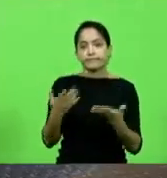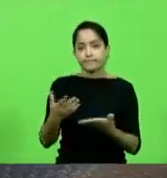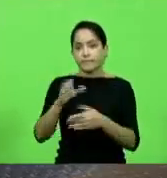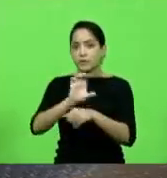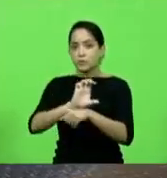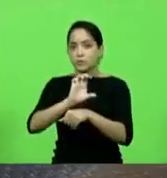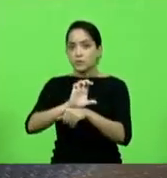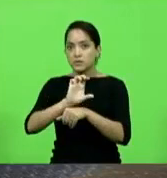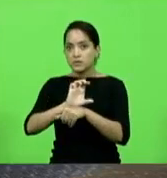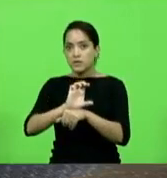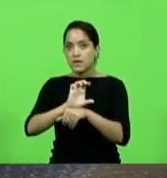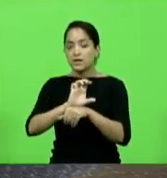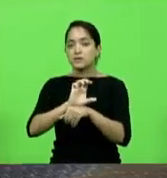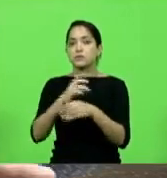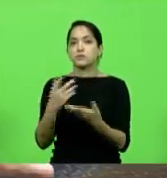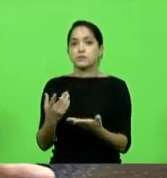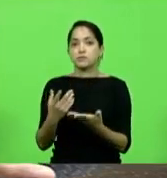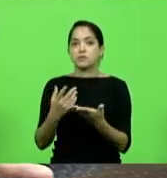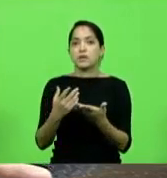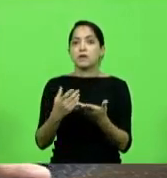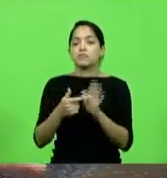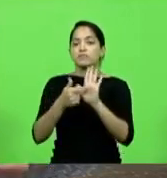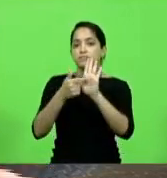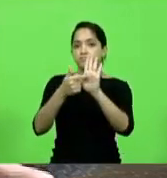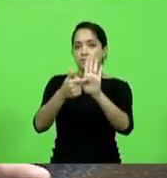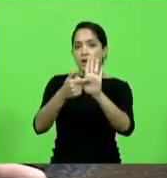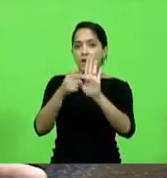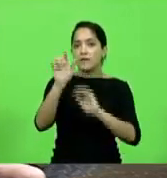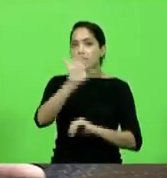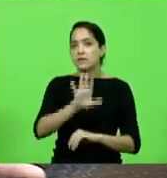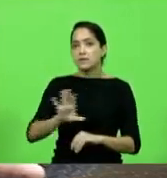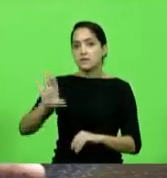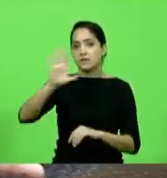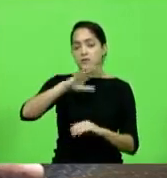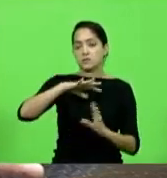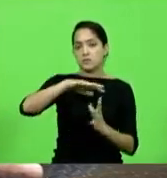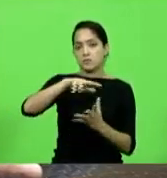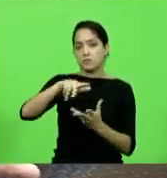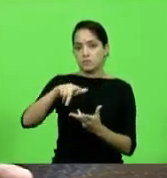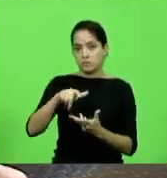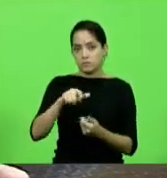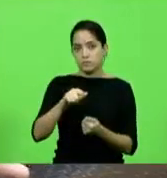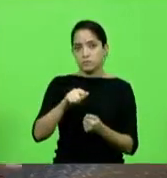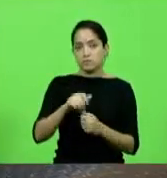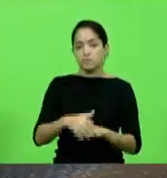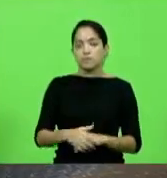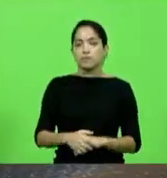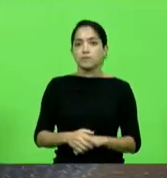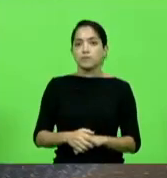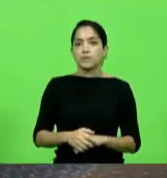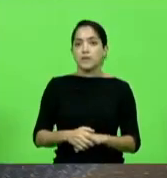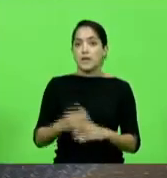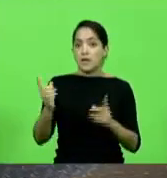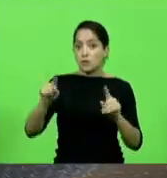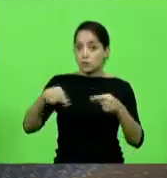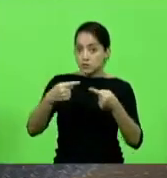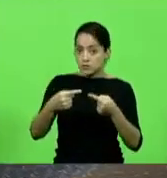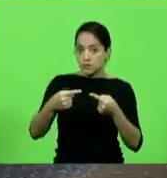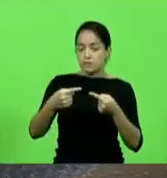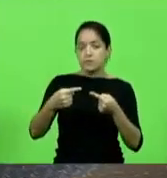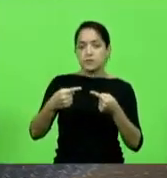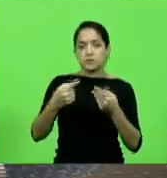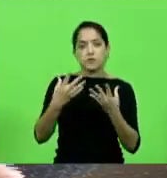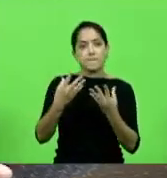uma referência nacional e internacional os desafios são enormes